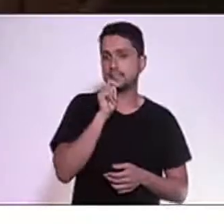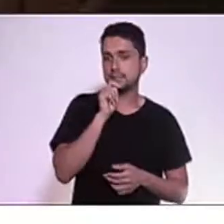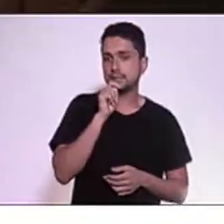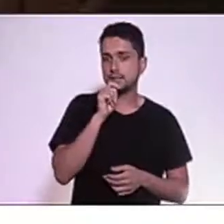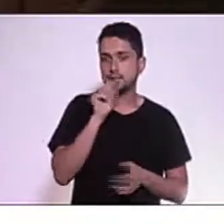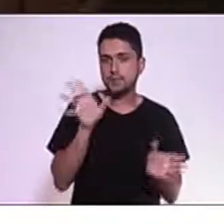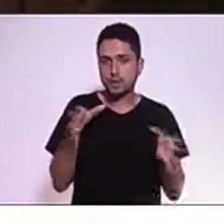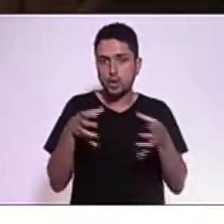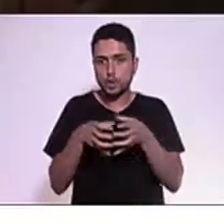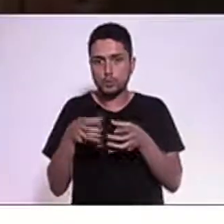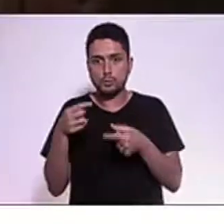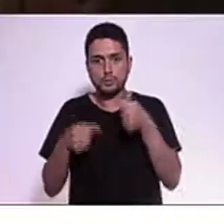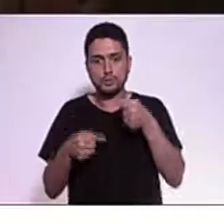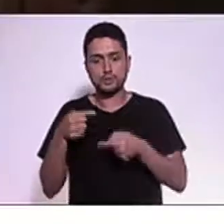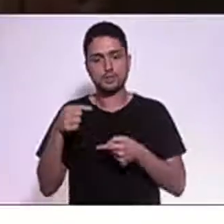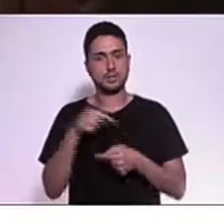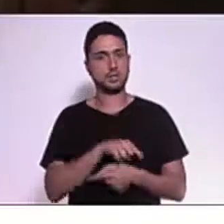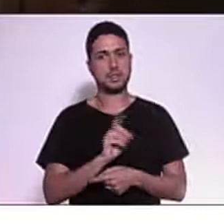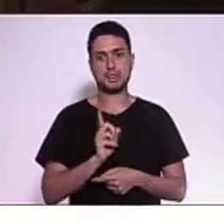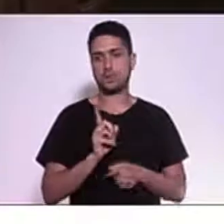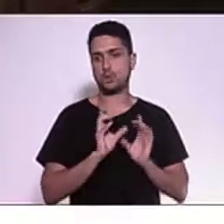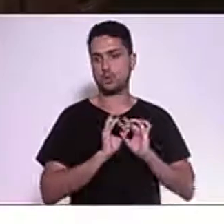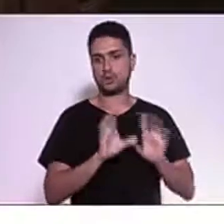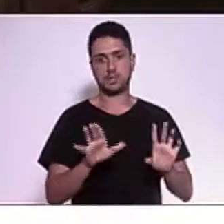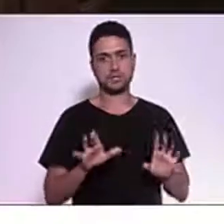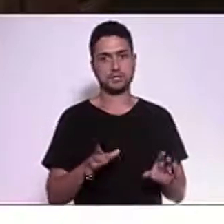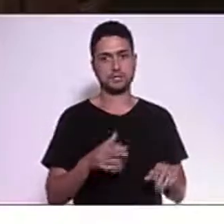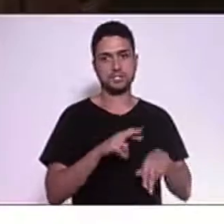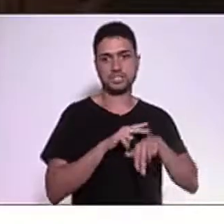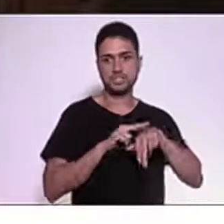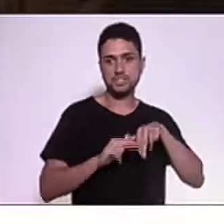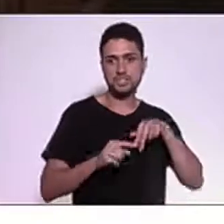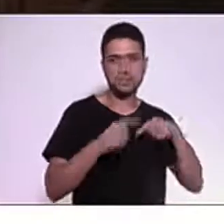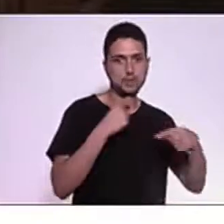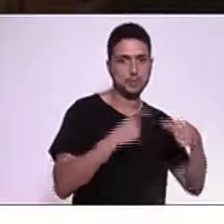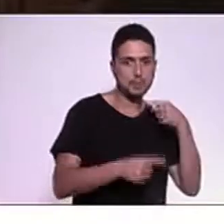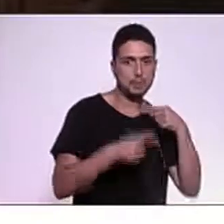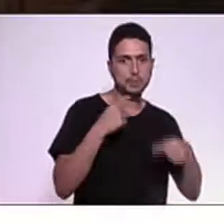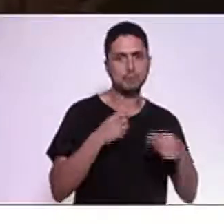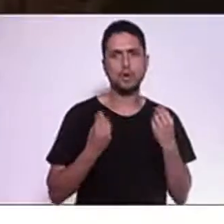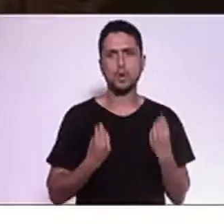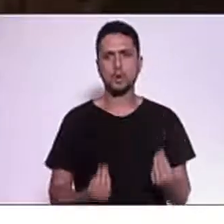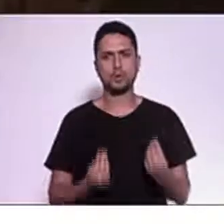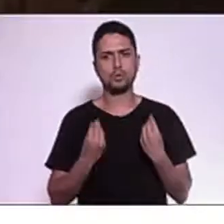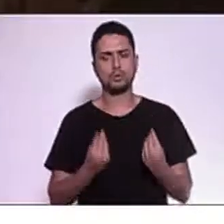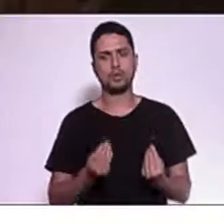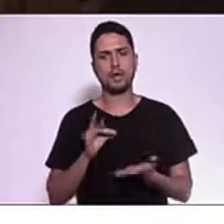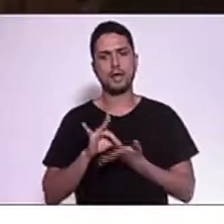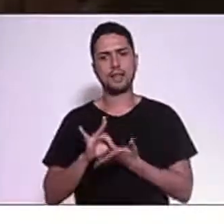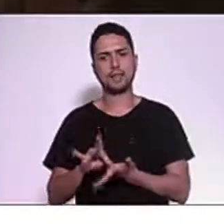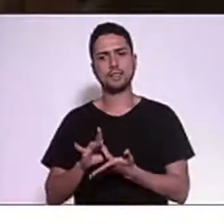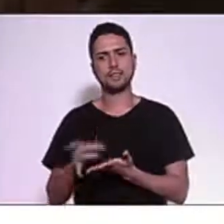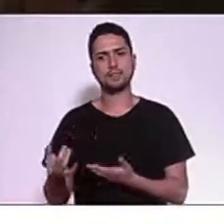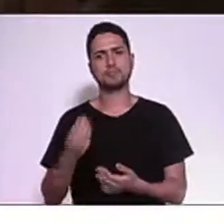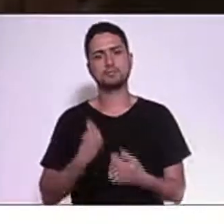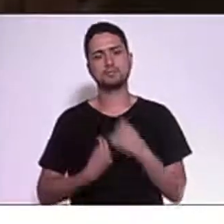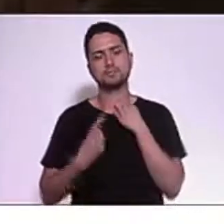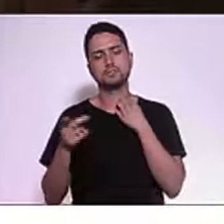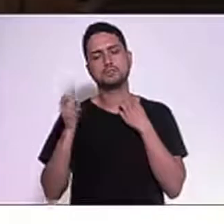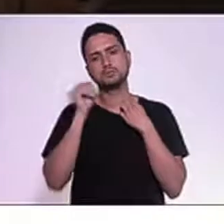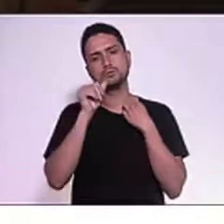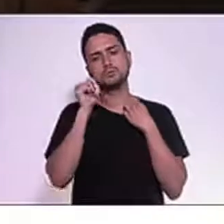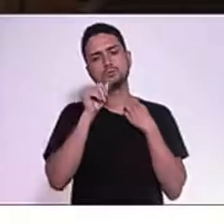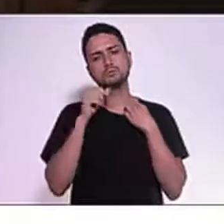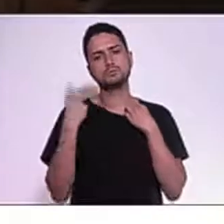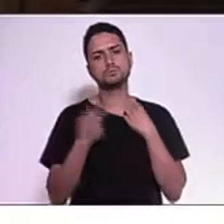debate de gênero possa ser feito, e isso é uma contradição a partir da realidade dessas mulheres. Então, a gente pensar